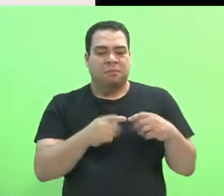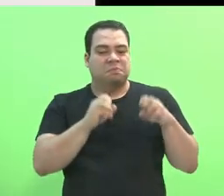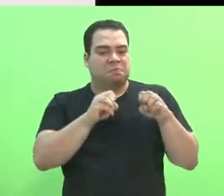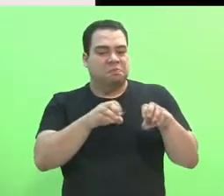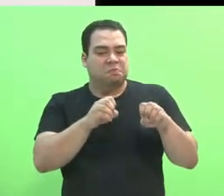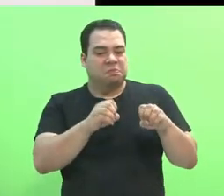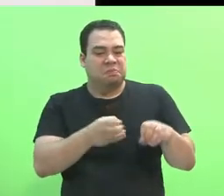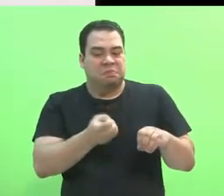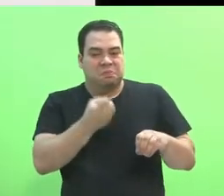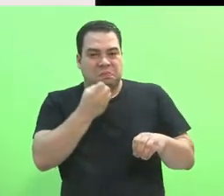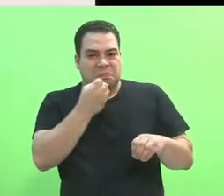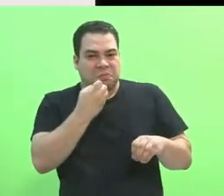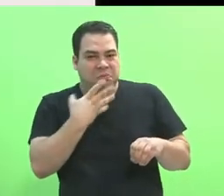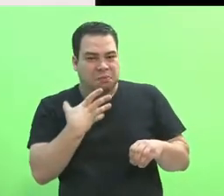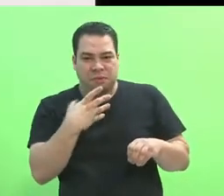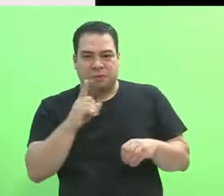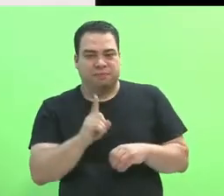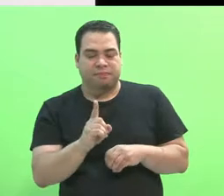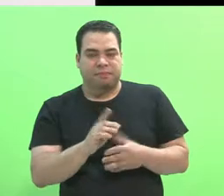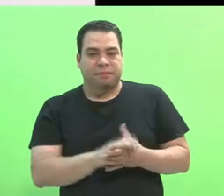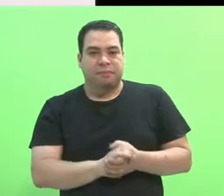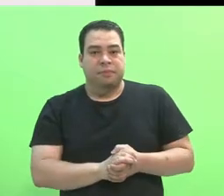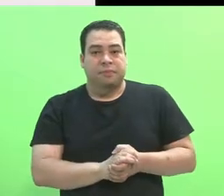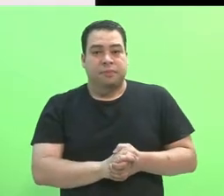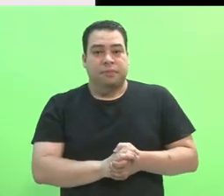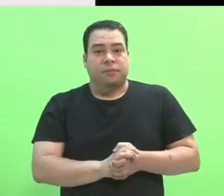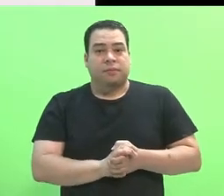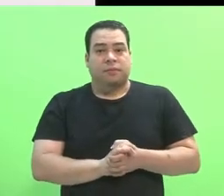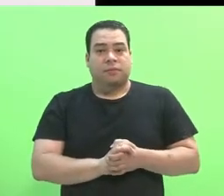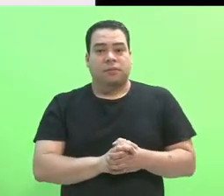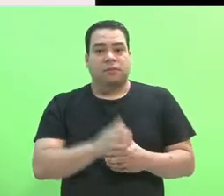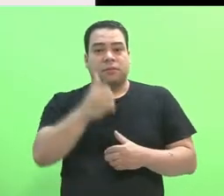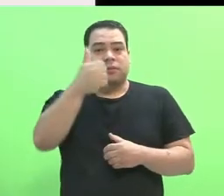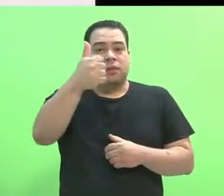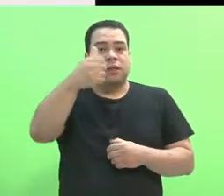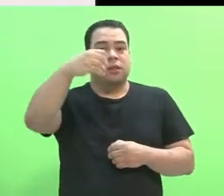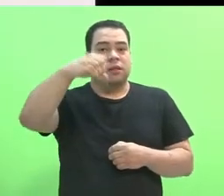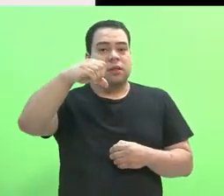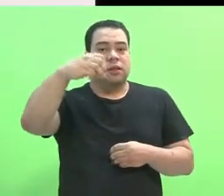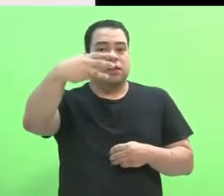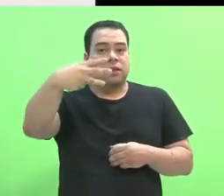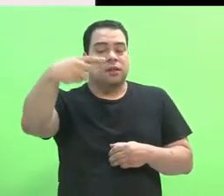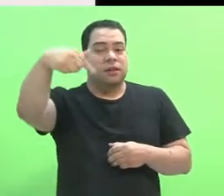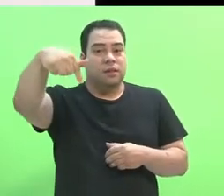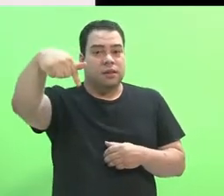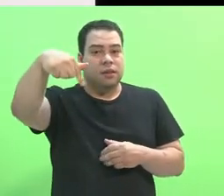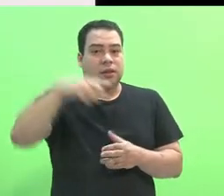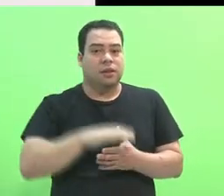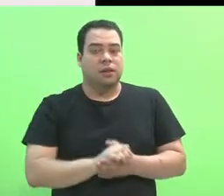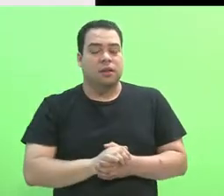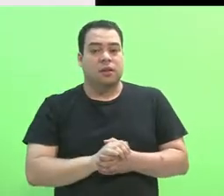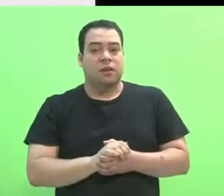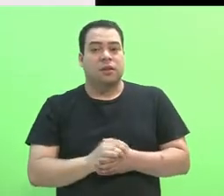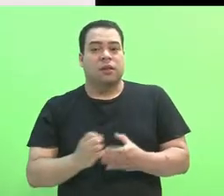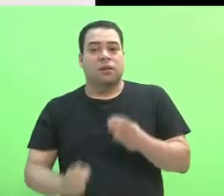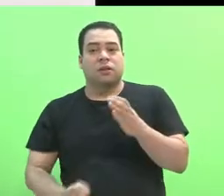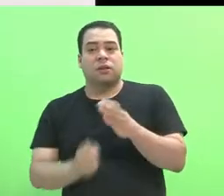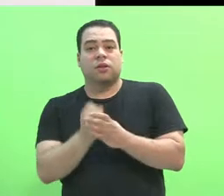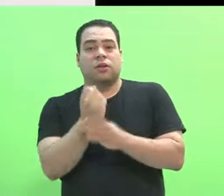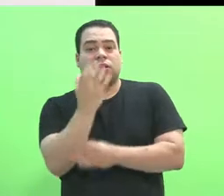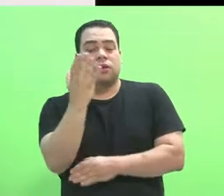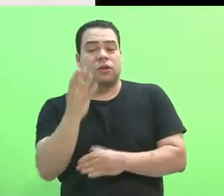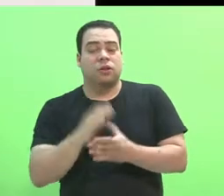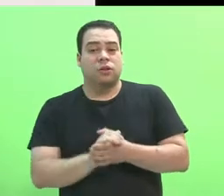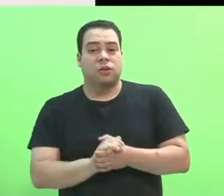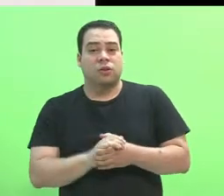formação de mão de obra qualificada. Aqui em 1937, o ensino técnico passou a